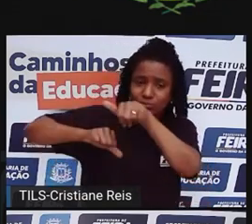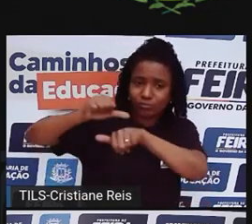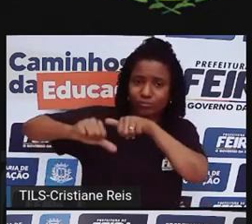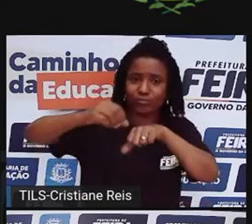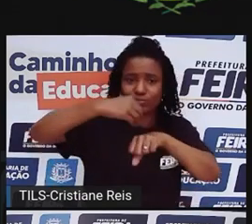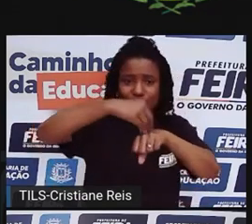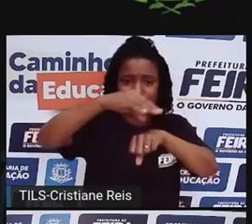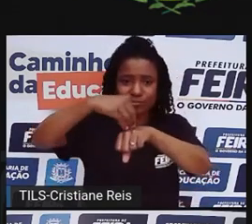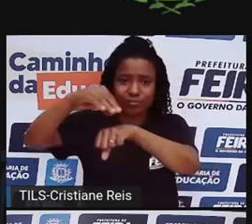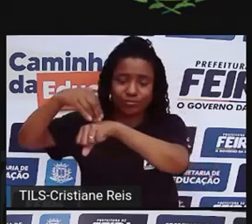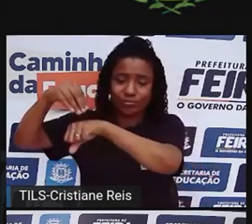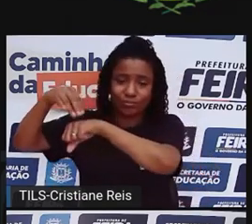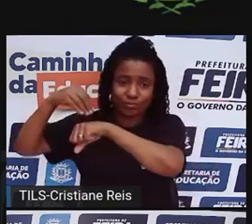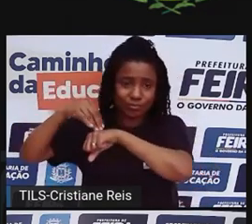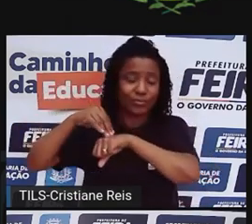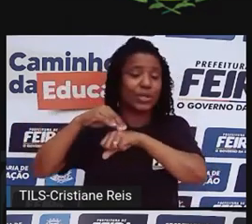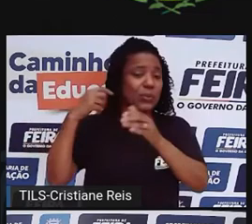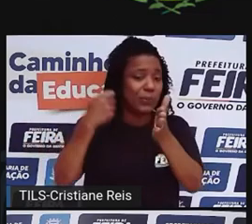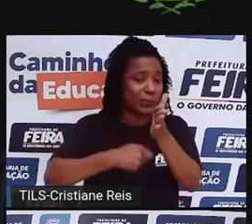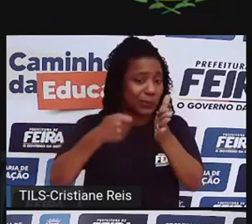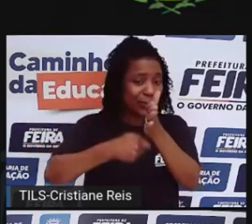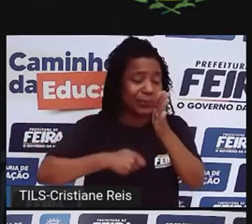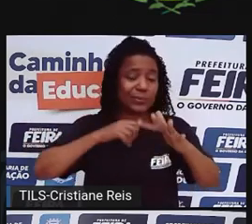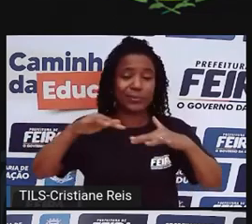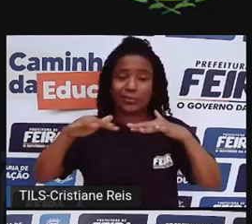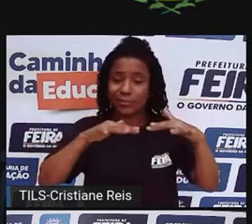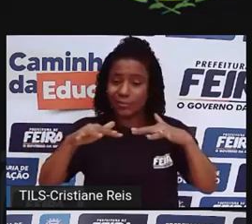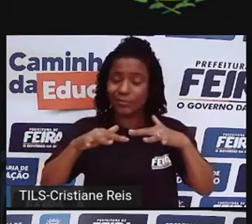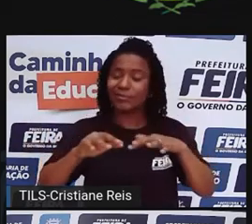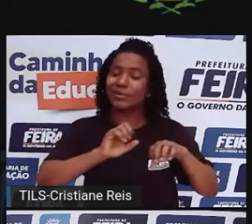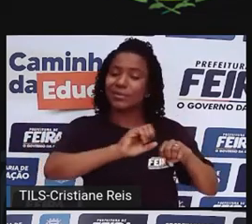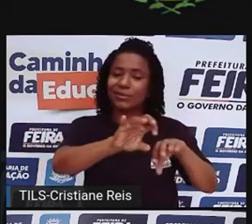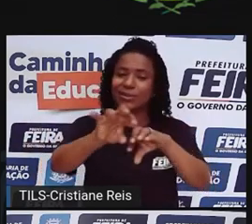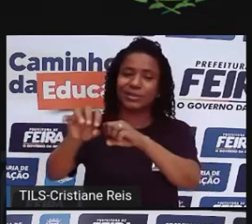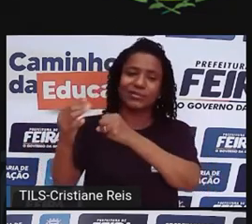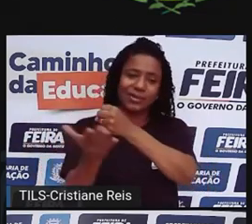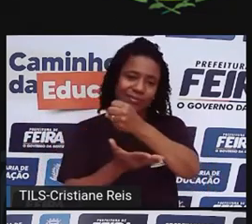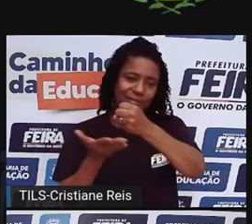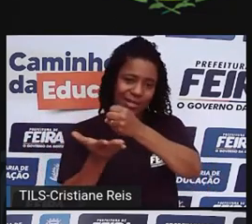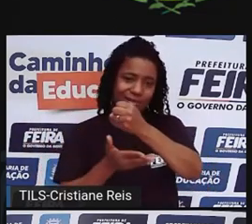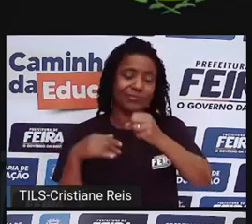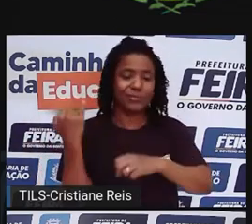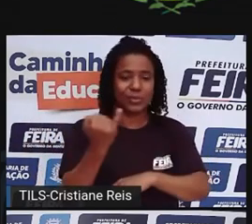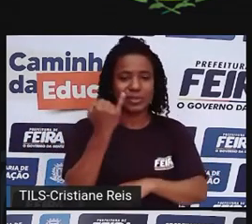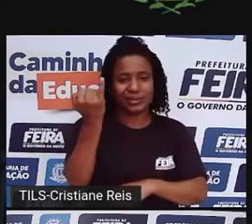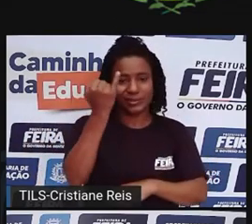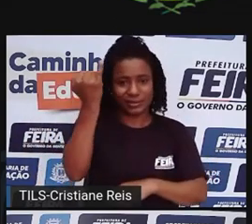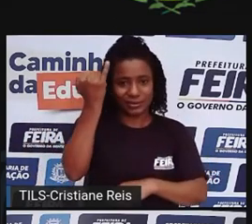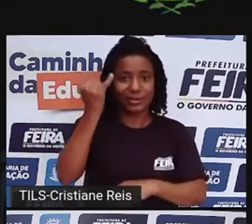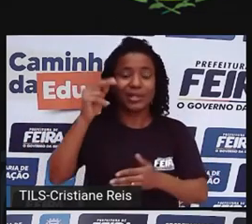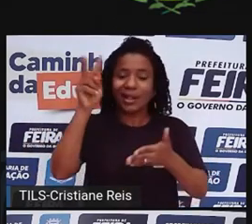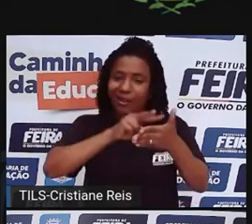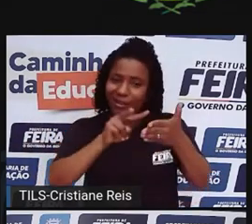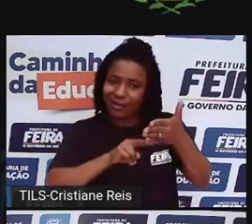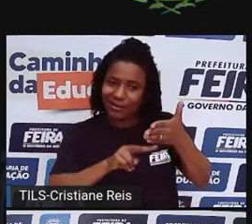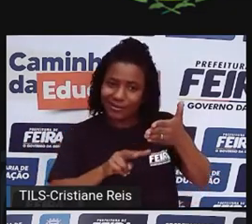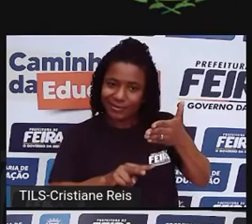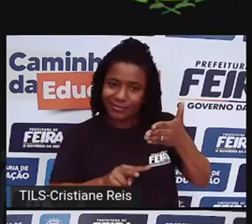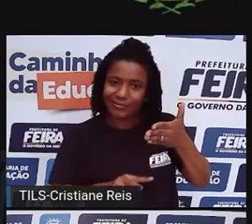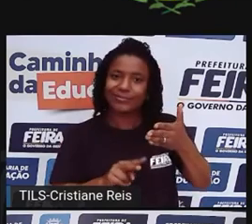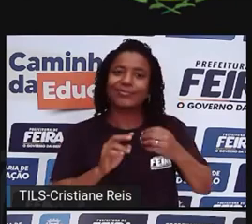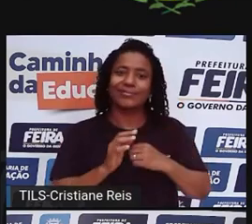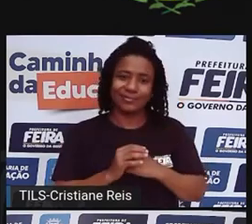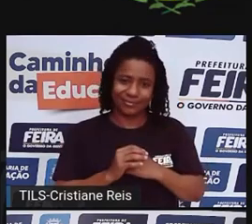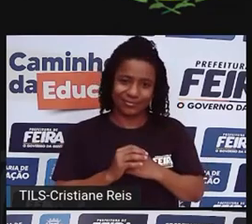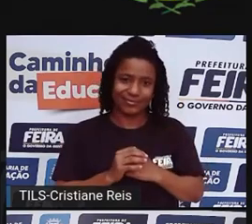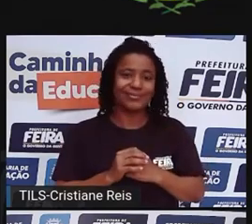combater as opressões, foi porque eu tive a educação como base fundamental para isso. Vamos ler mais, e menos TikTok na